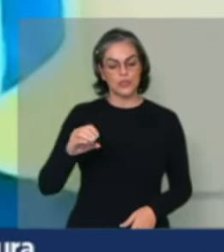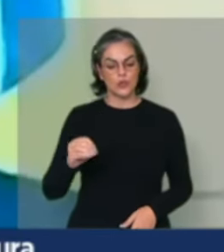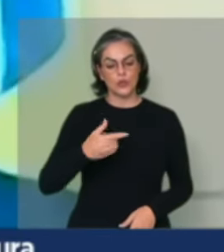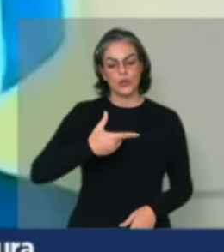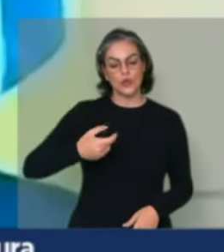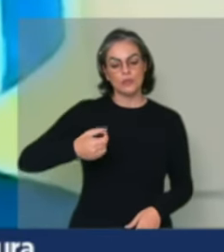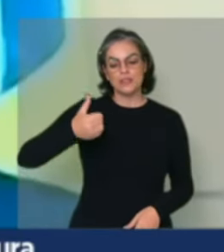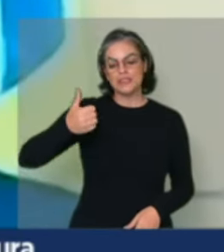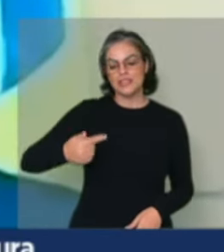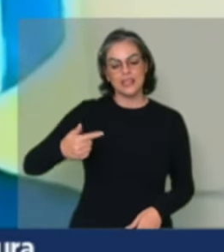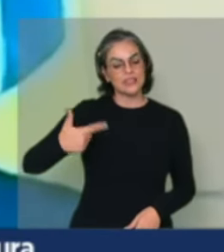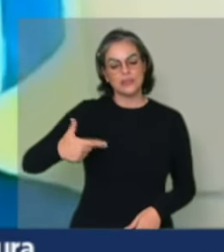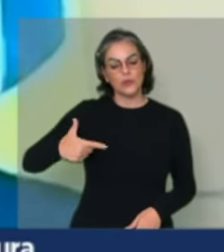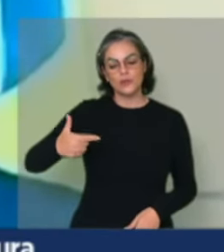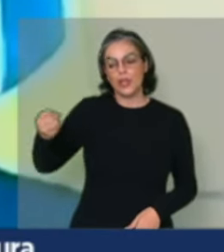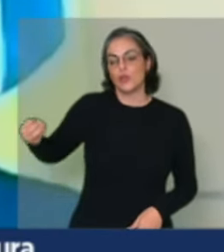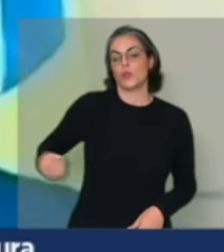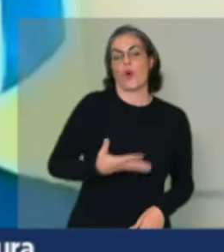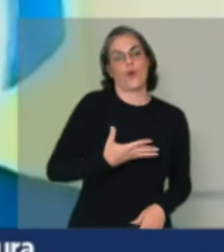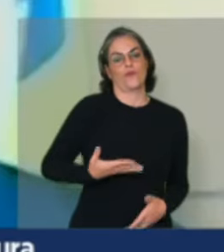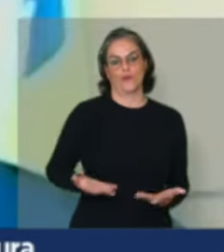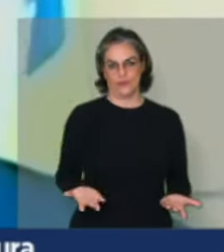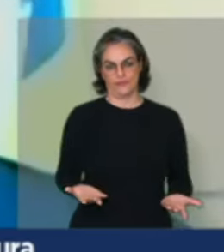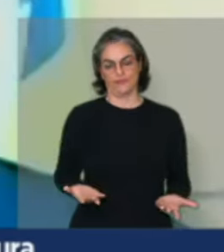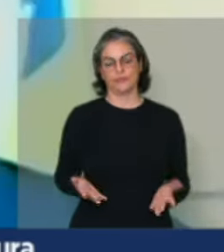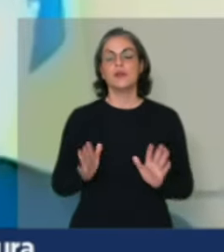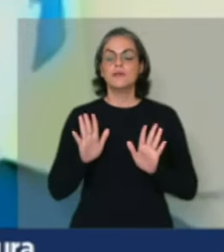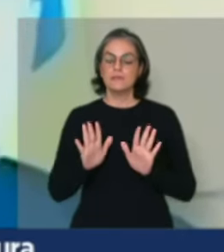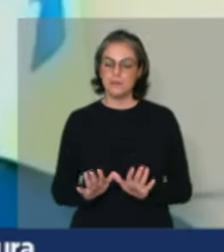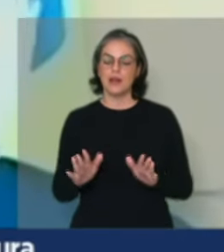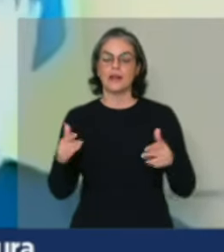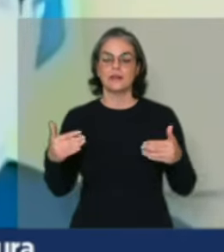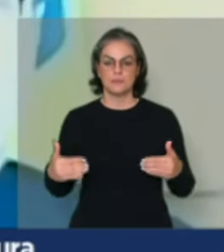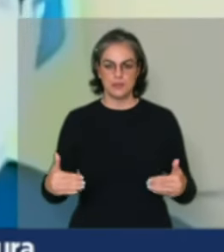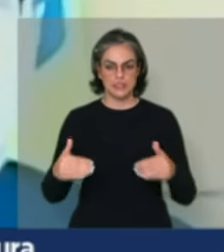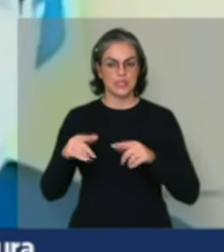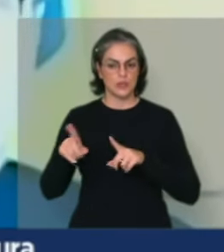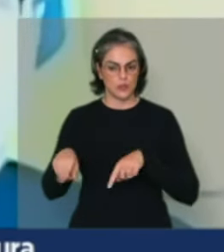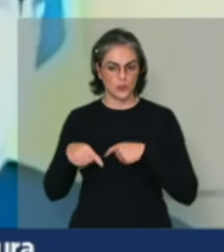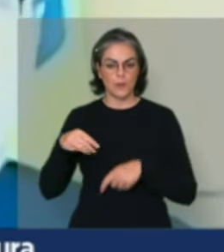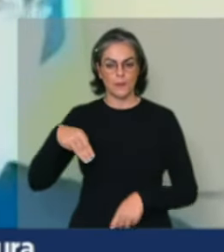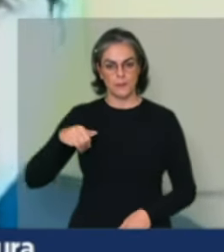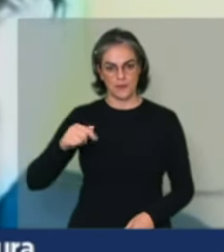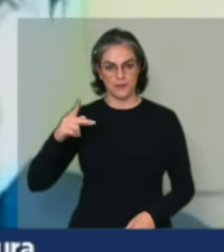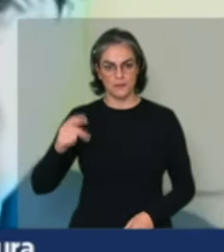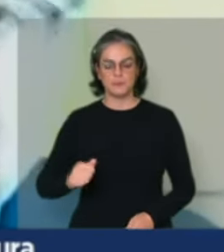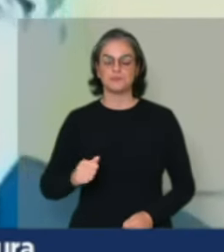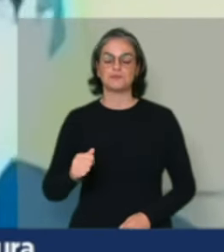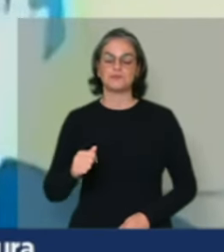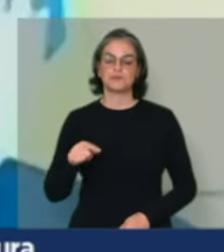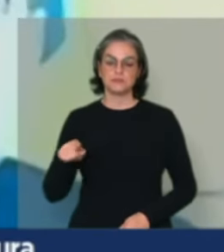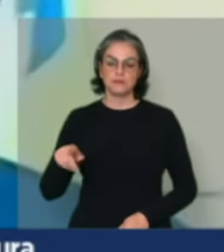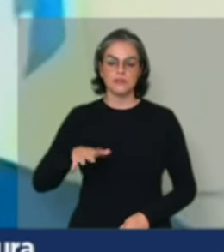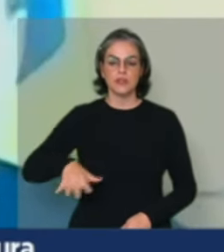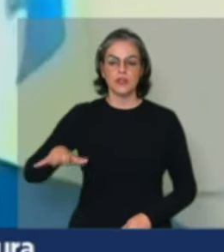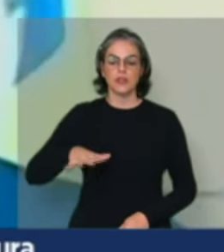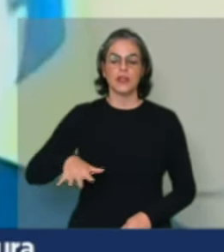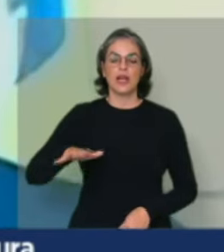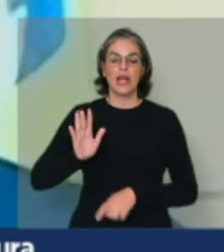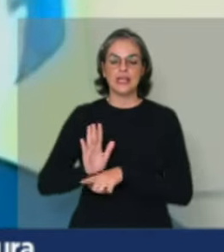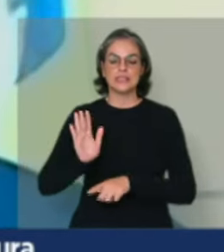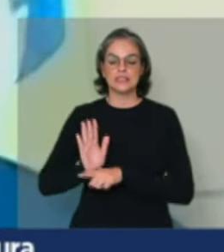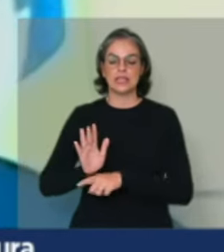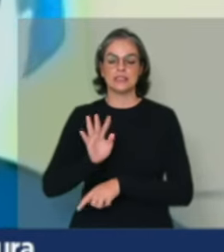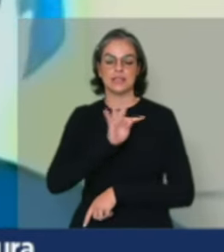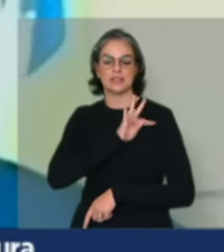atualizado. Mas recentemente o Ministério da Agricultura através do seu Departamento de Assistência Técnica e Extensão